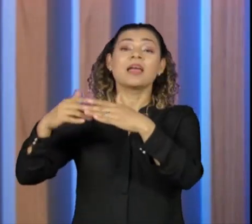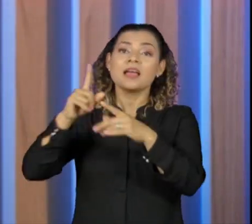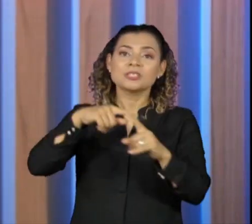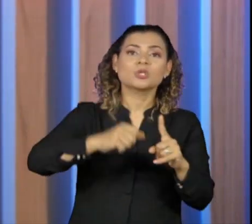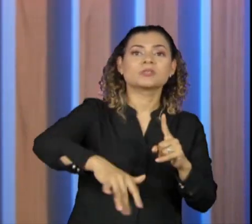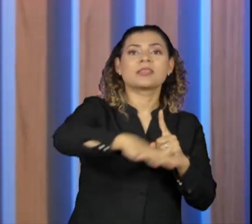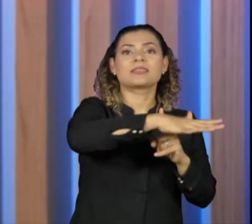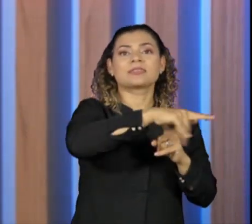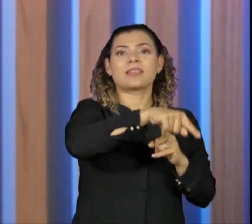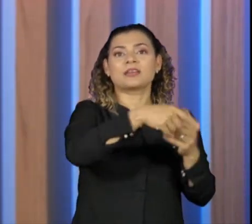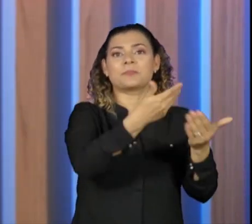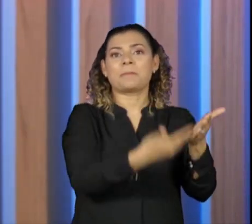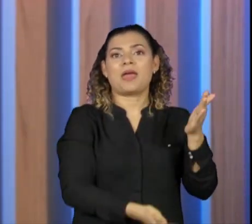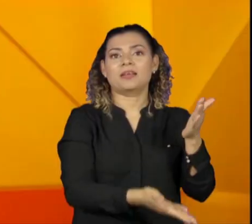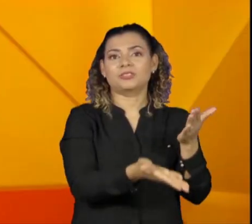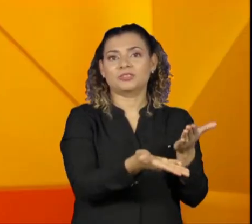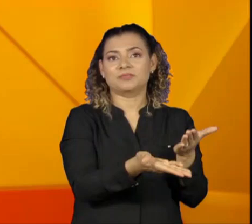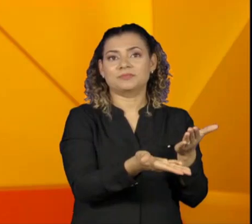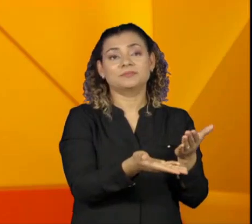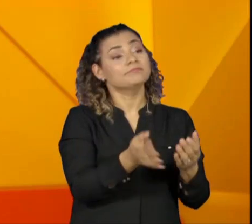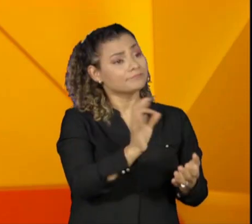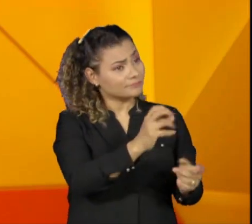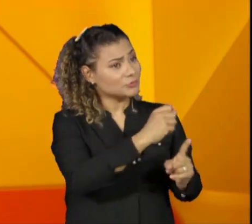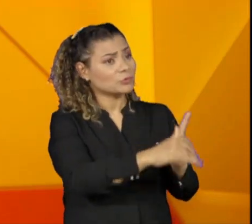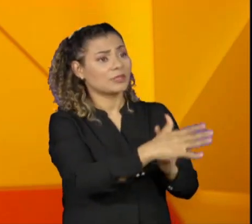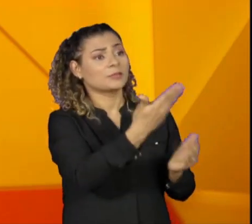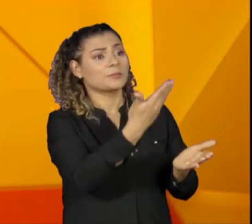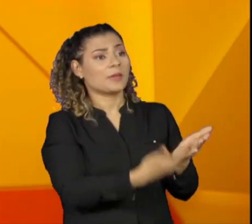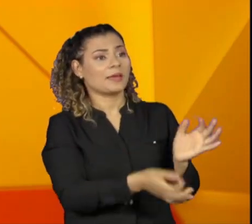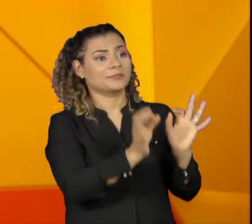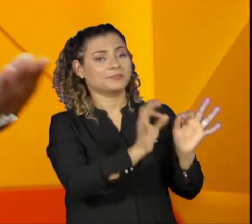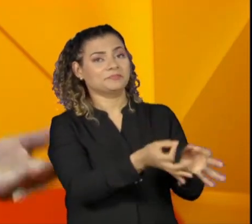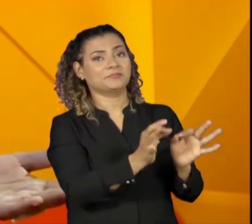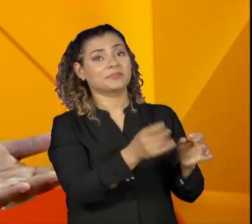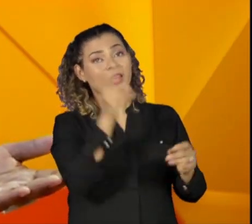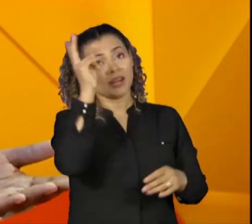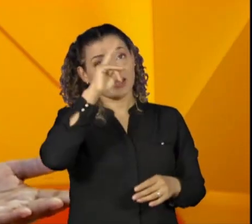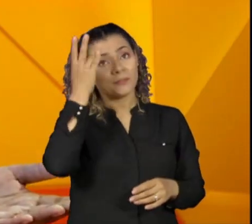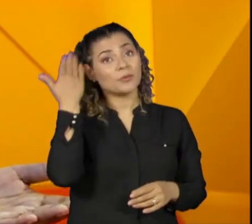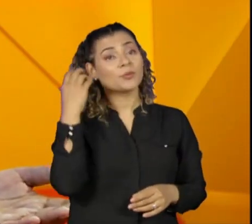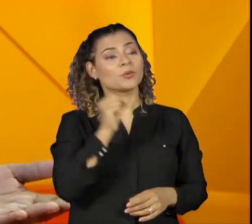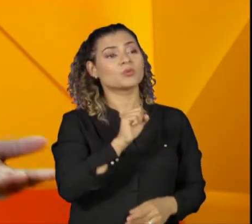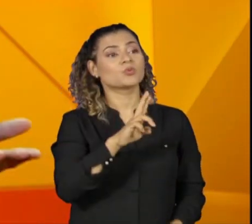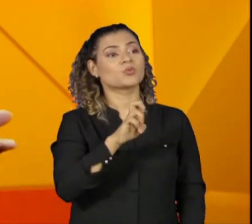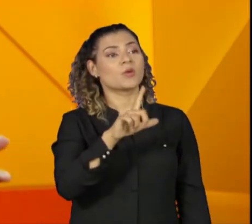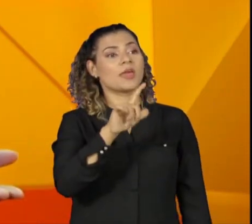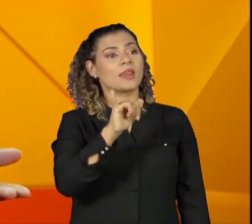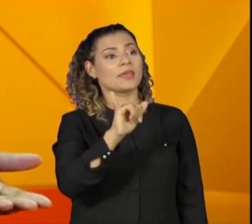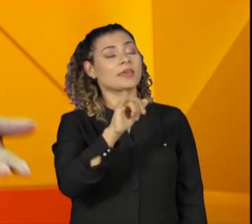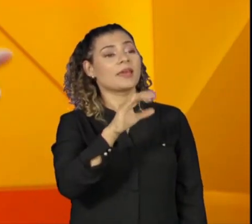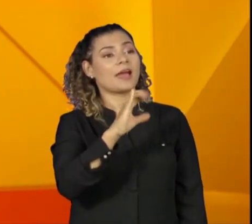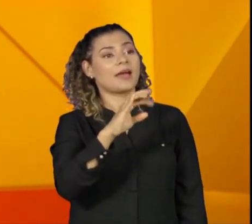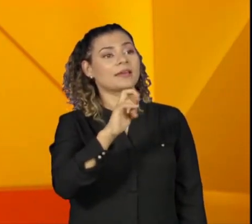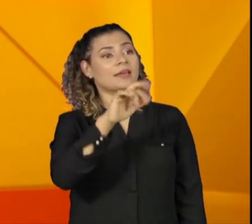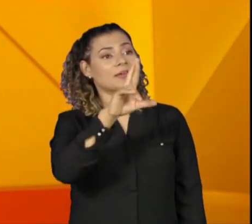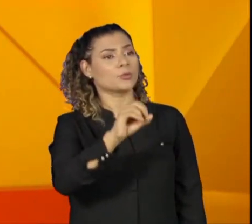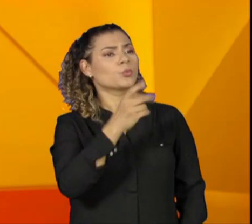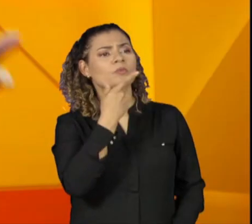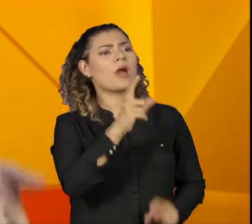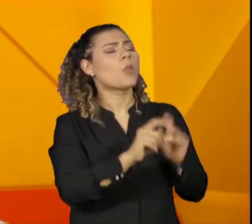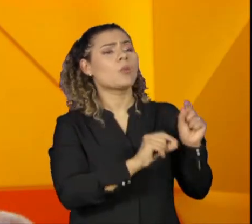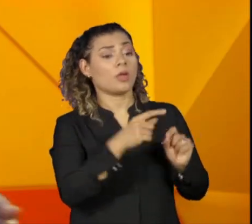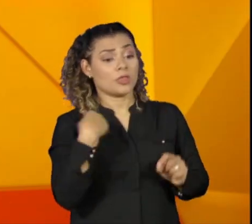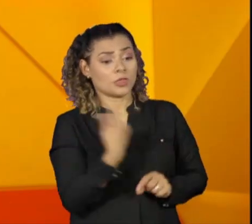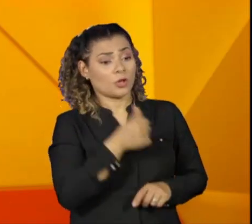sociedade que perde. Perde totalmente. E aí você me lembrou de uma fala da Sueli Carneiro, que ela diz que nós,